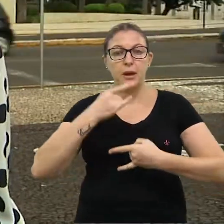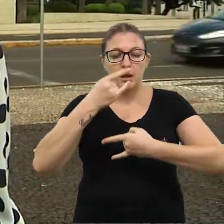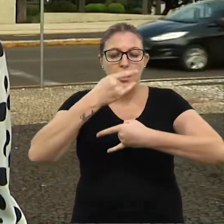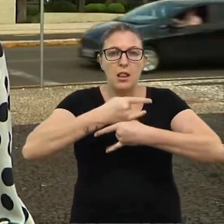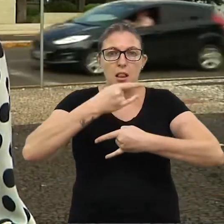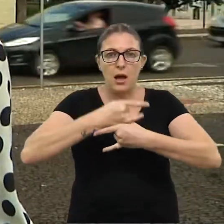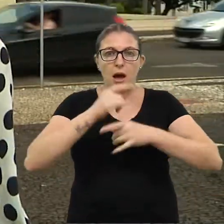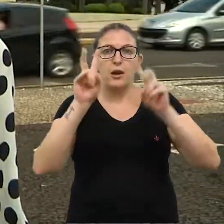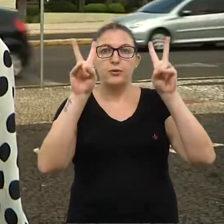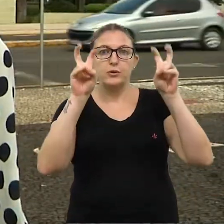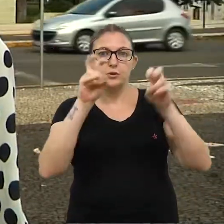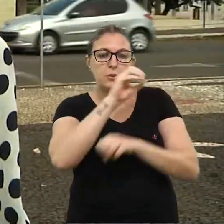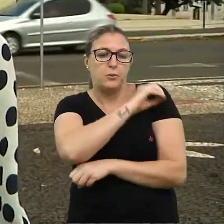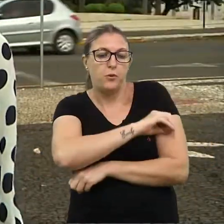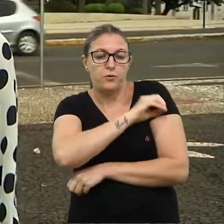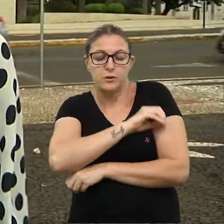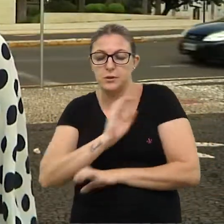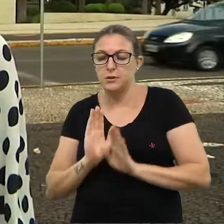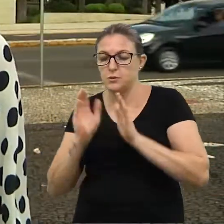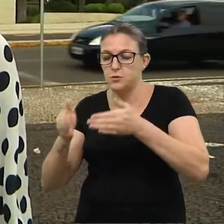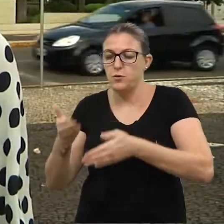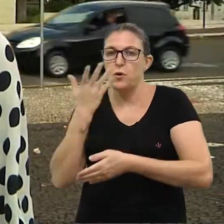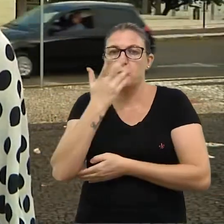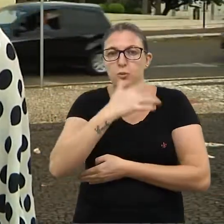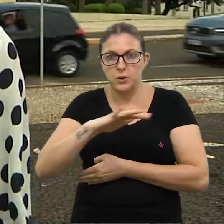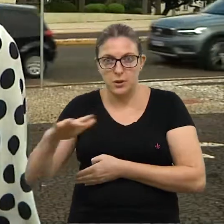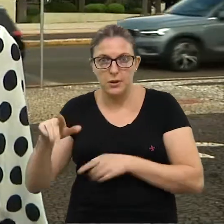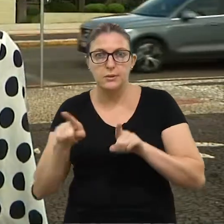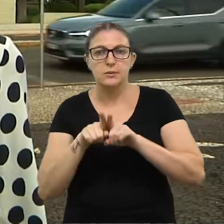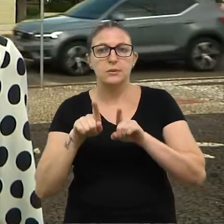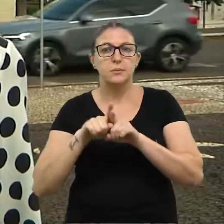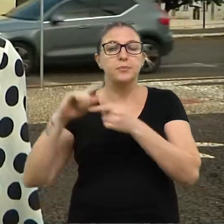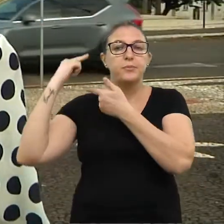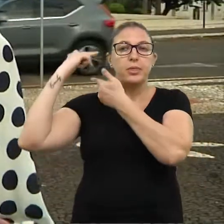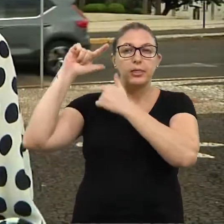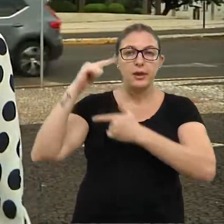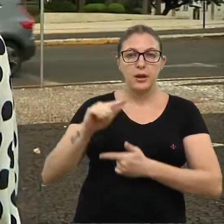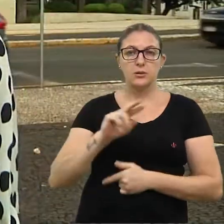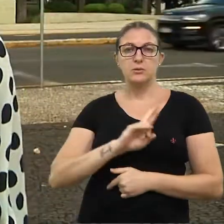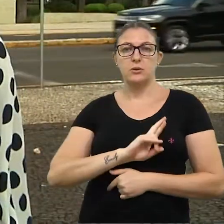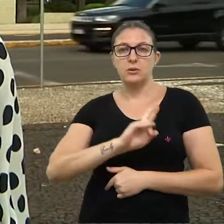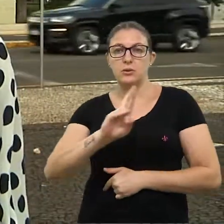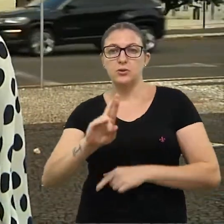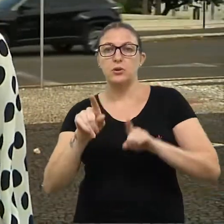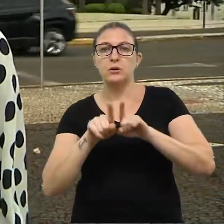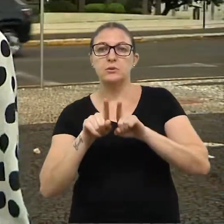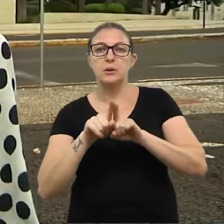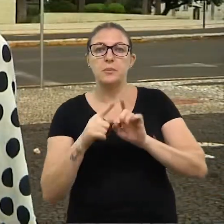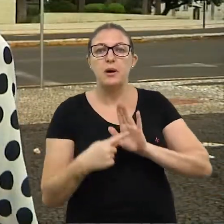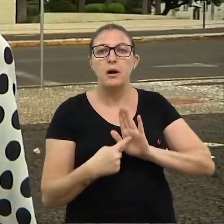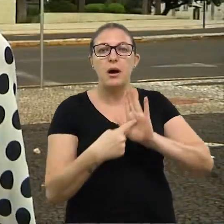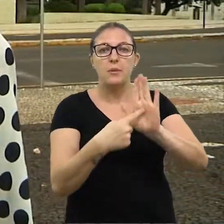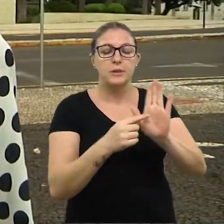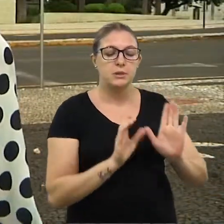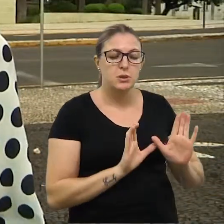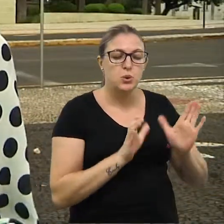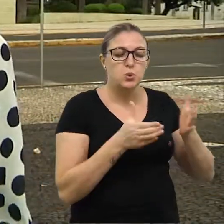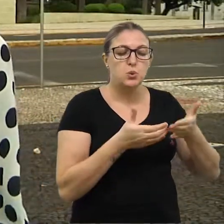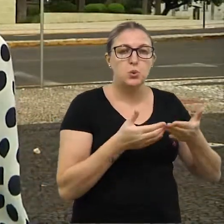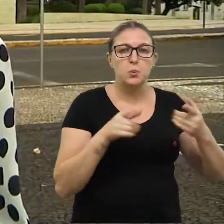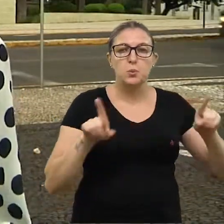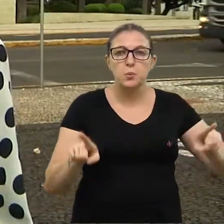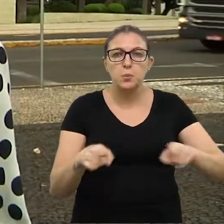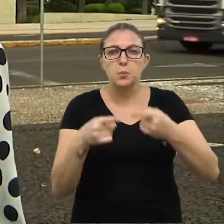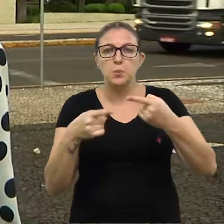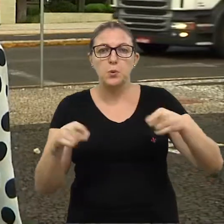lives sobre oficinas para crianças, tradições religiosas e apresentação da